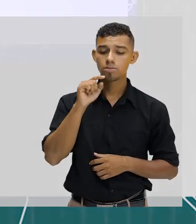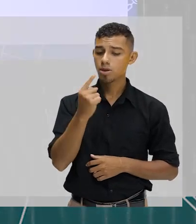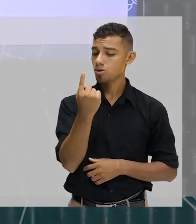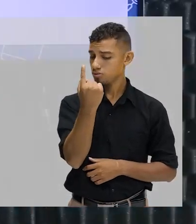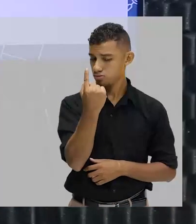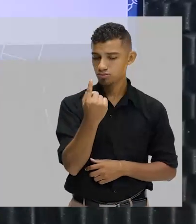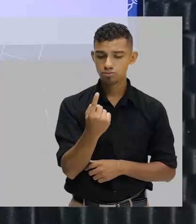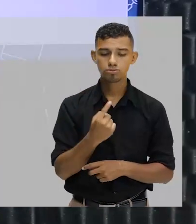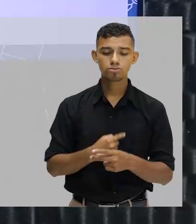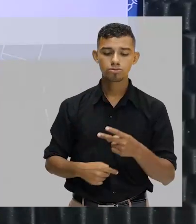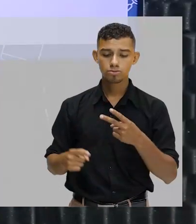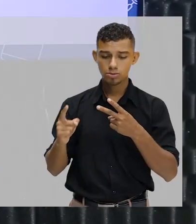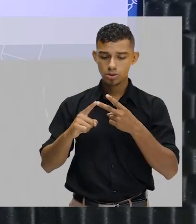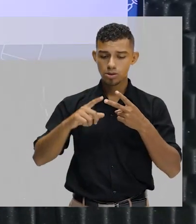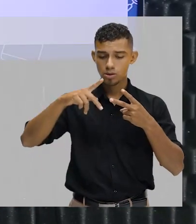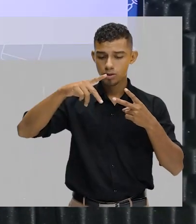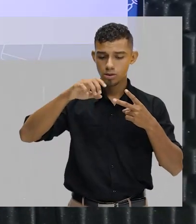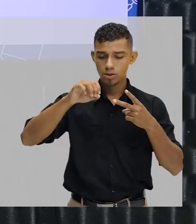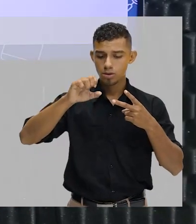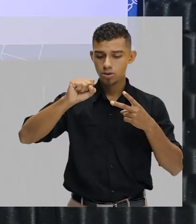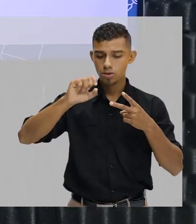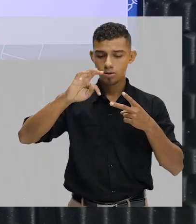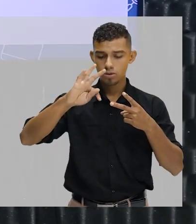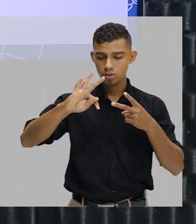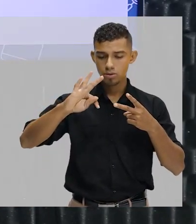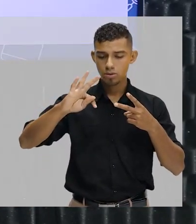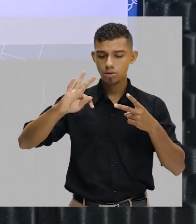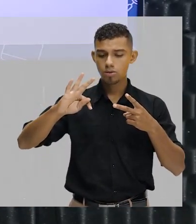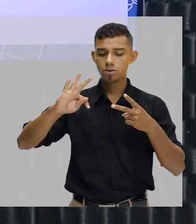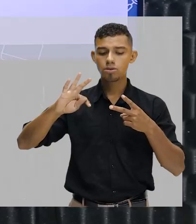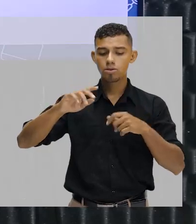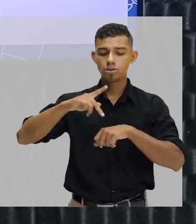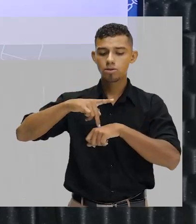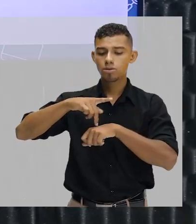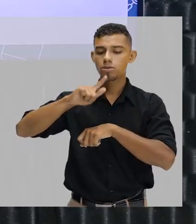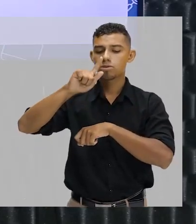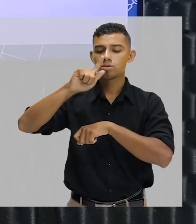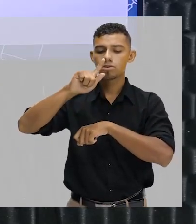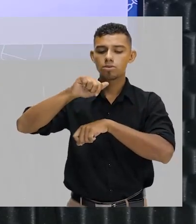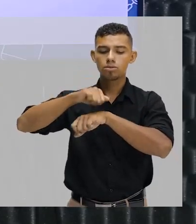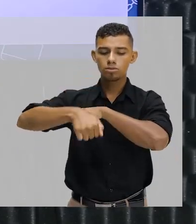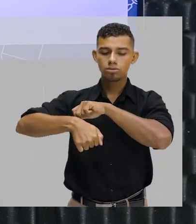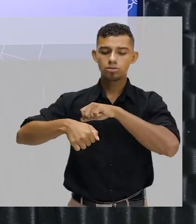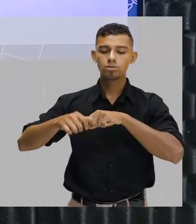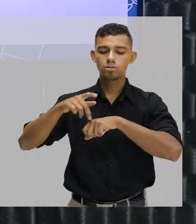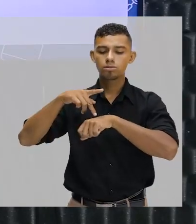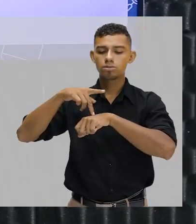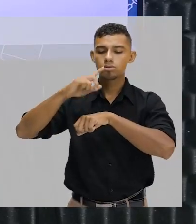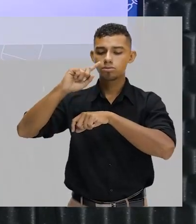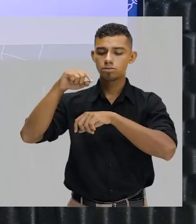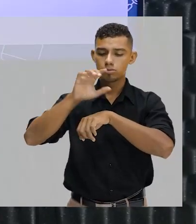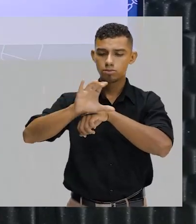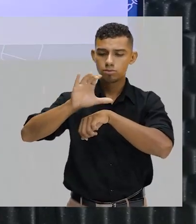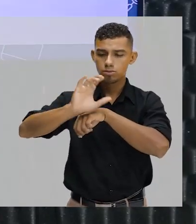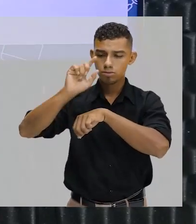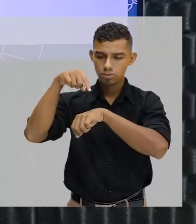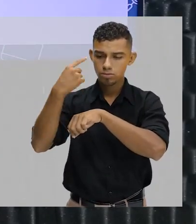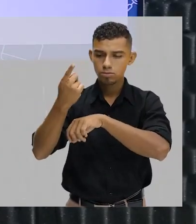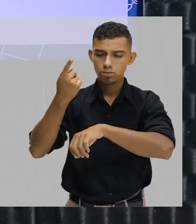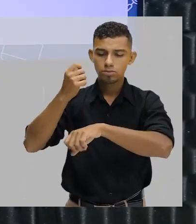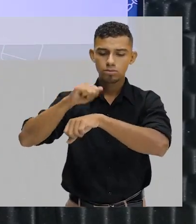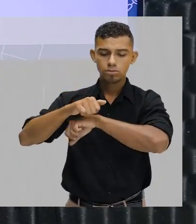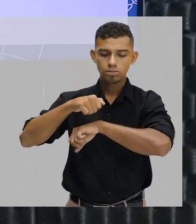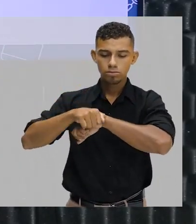Postgraduate, que é a pós-graduação ou pós-graduado. Pós vem de depois. Então, é aquele curso que você faz depois da